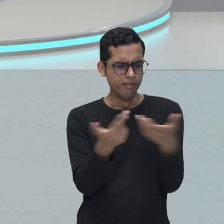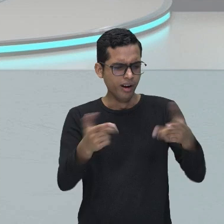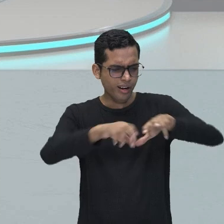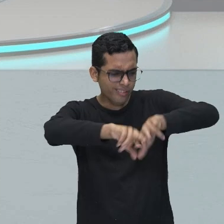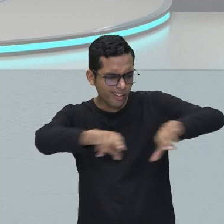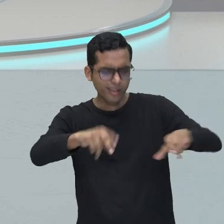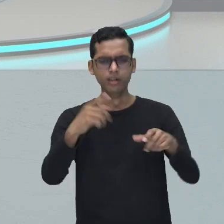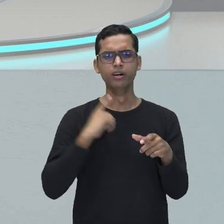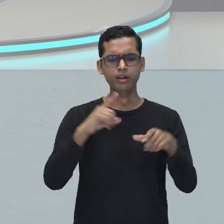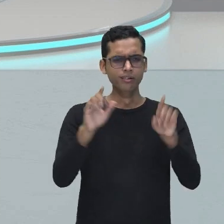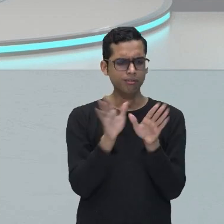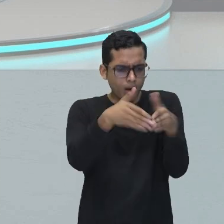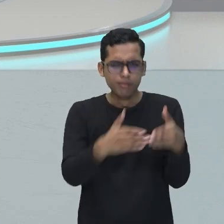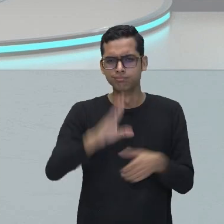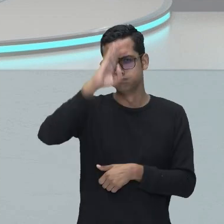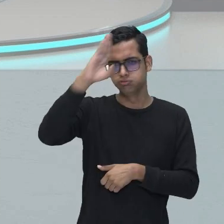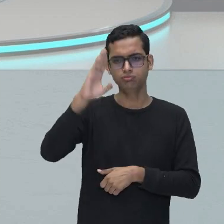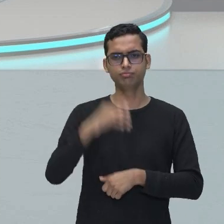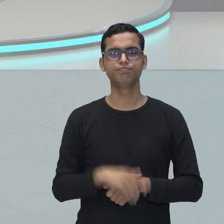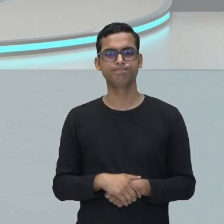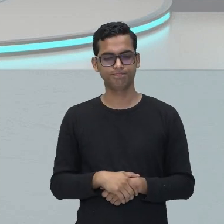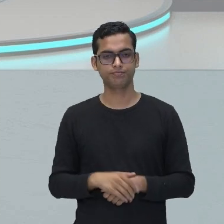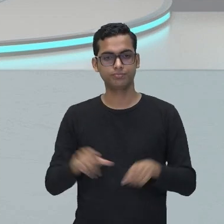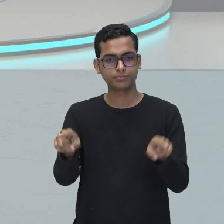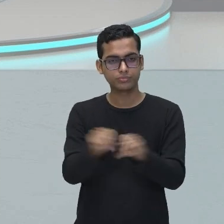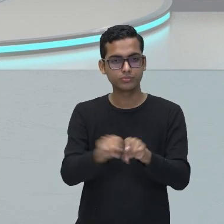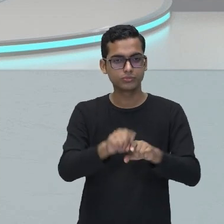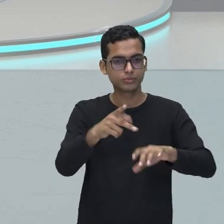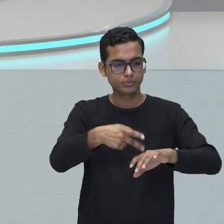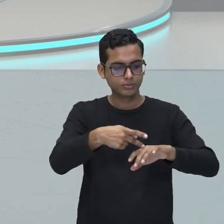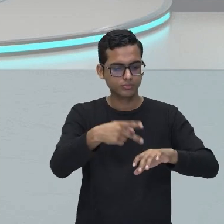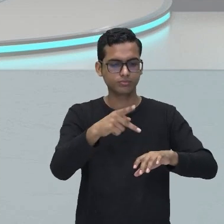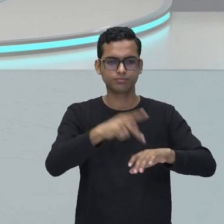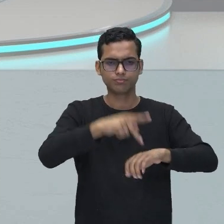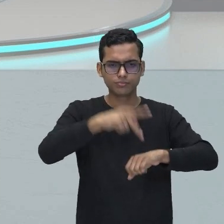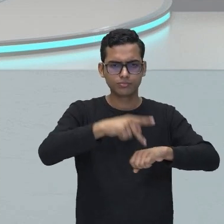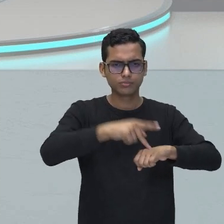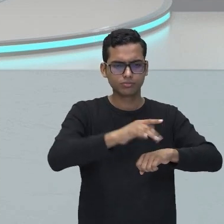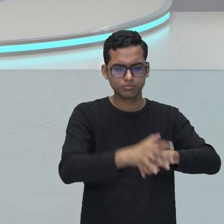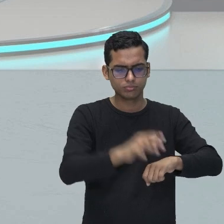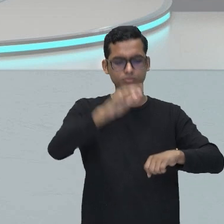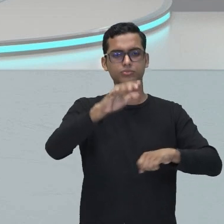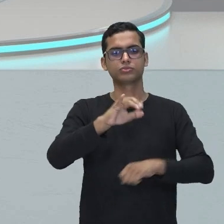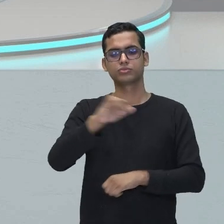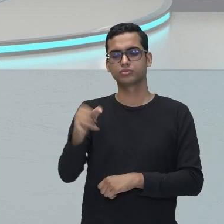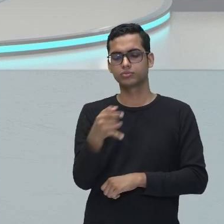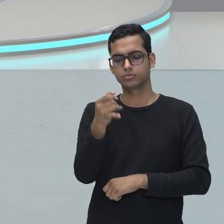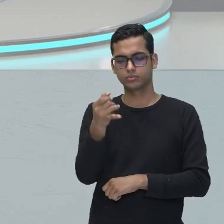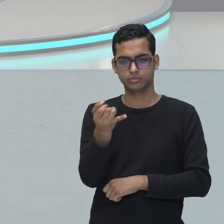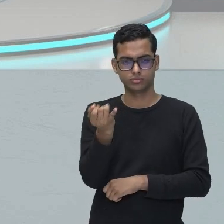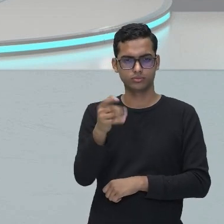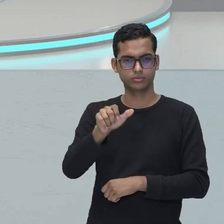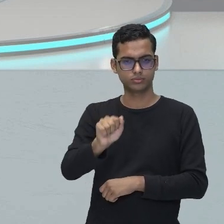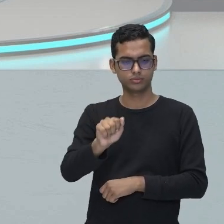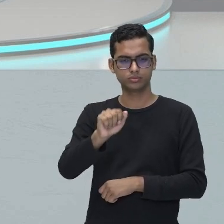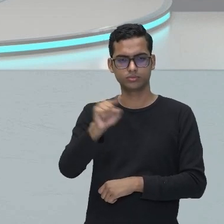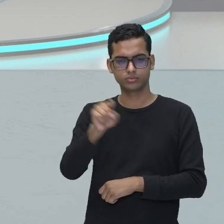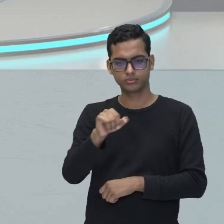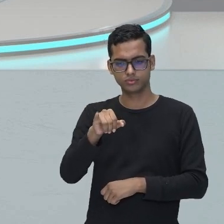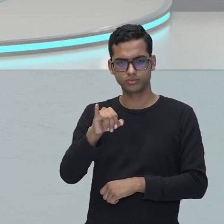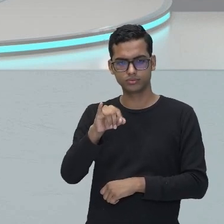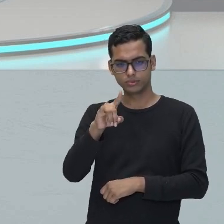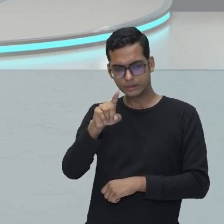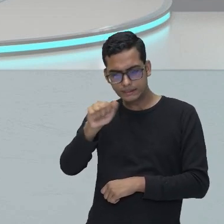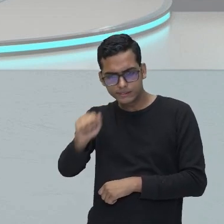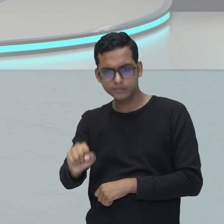Tendo em conta as jazidas encontradas no lugar. Foi ali que a arte barroca mineira